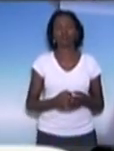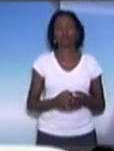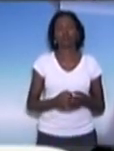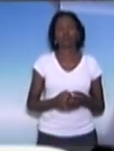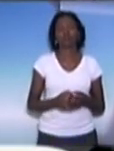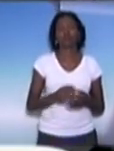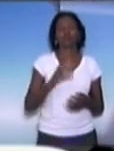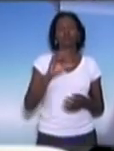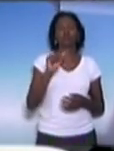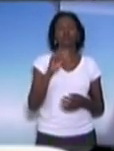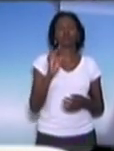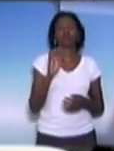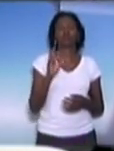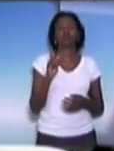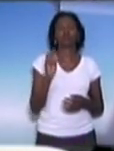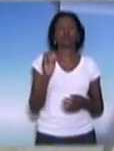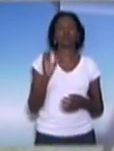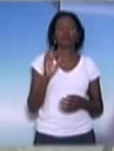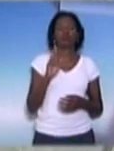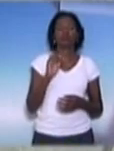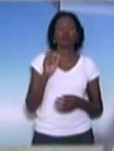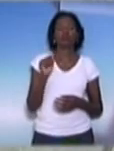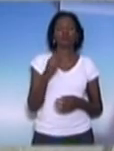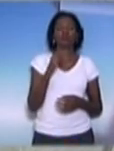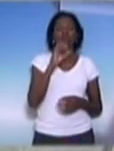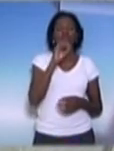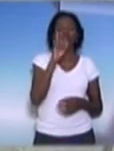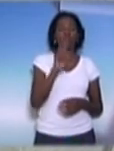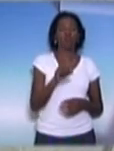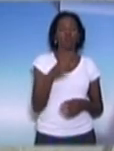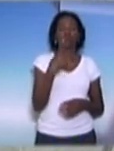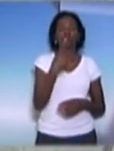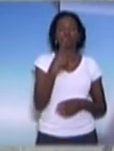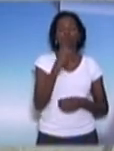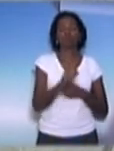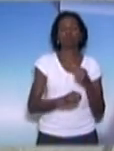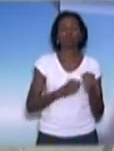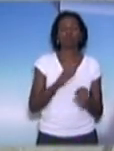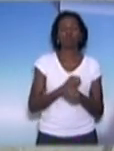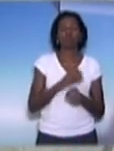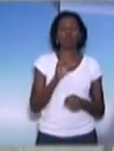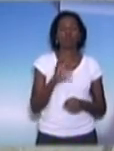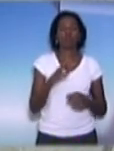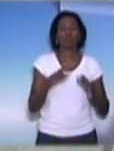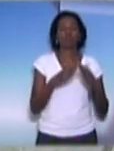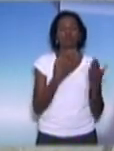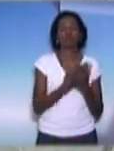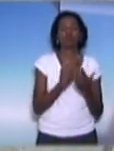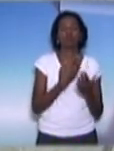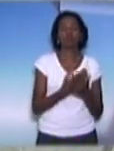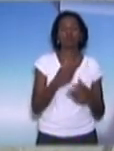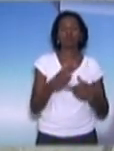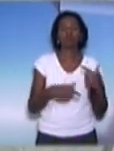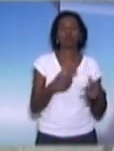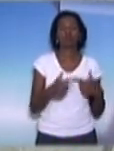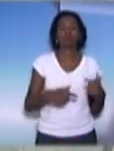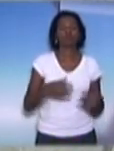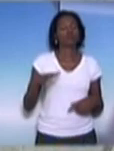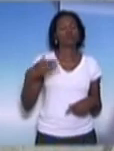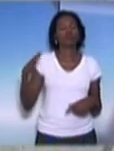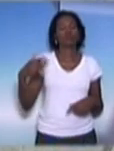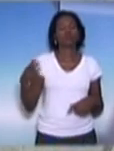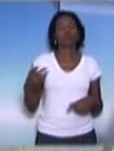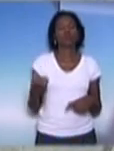professores categoria O, aquele contrato precarizado de um ano. O professor fica um ano apenas na escola. E depois, por conta